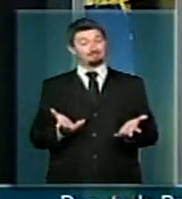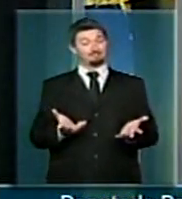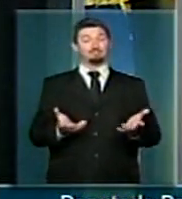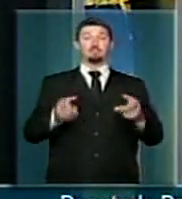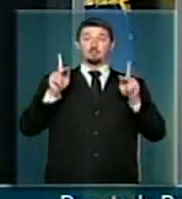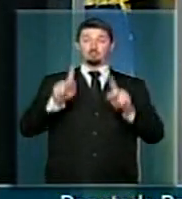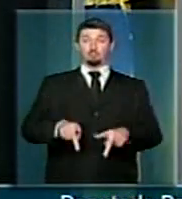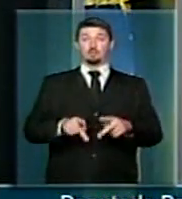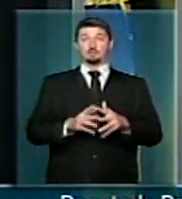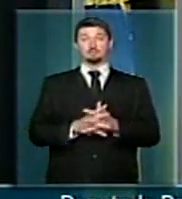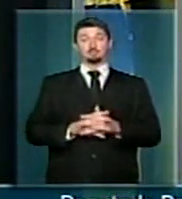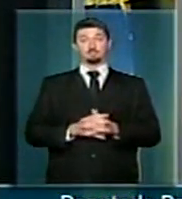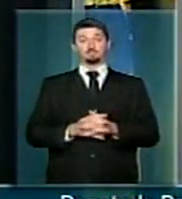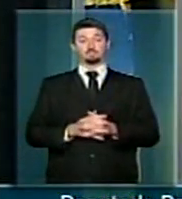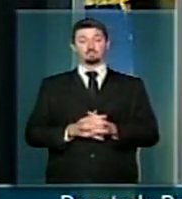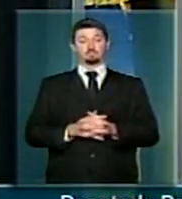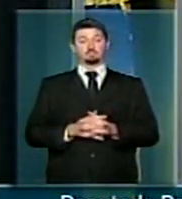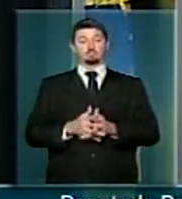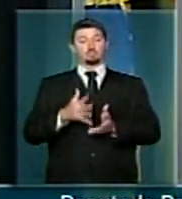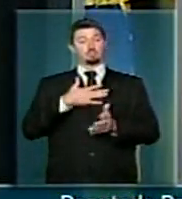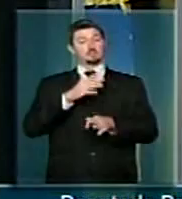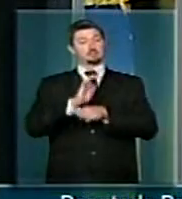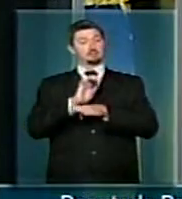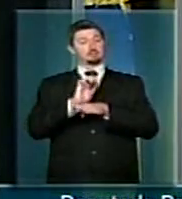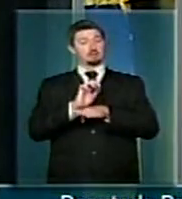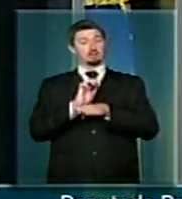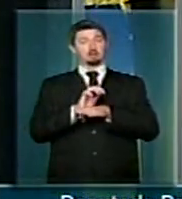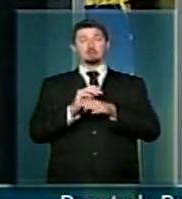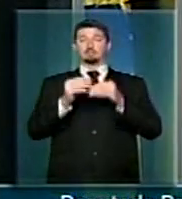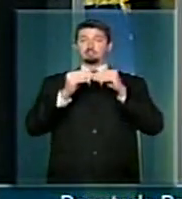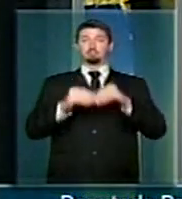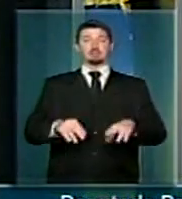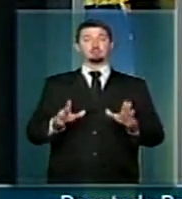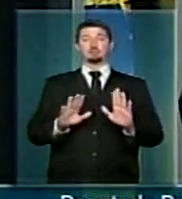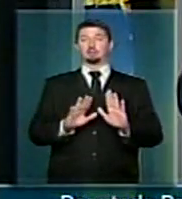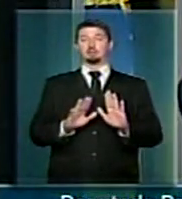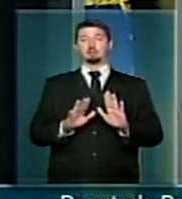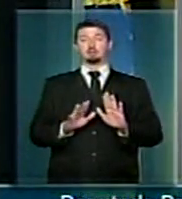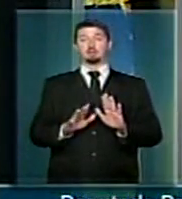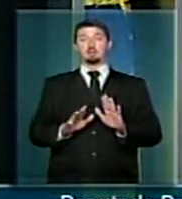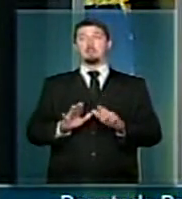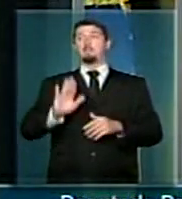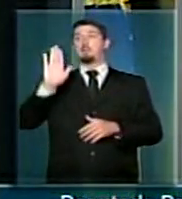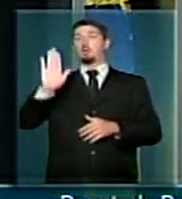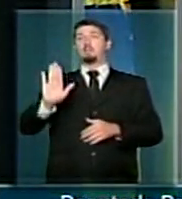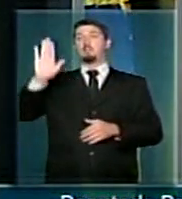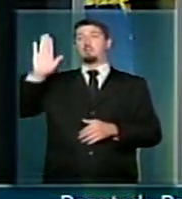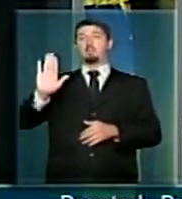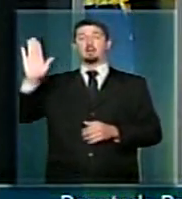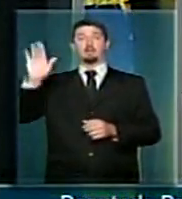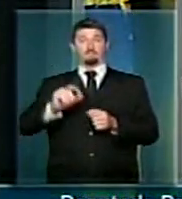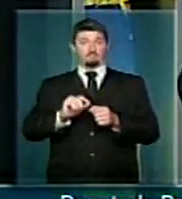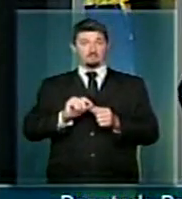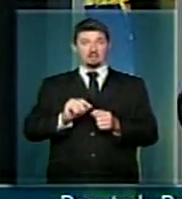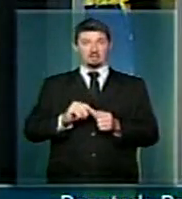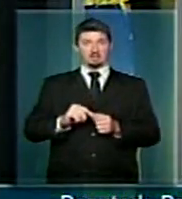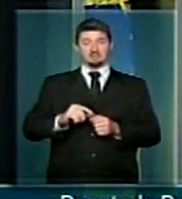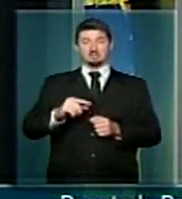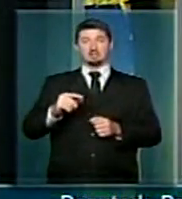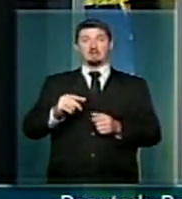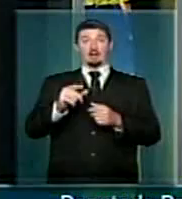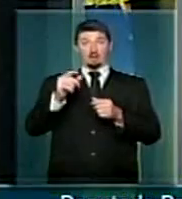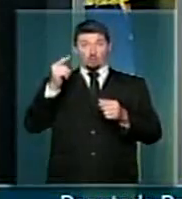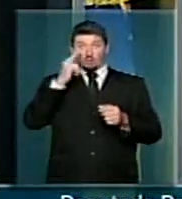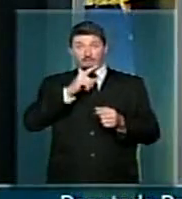população prejudicada, as promessas que foram feitas, nenhumas foram